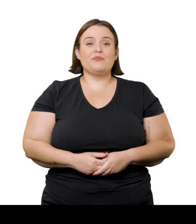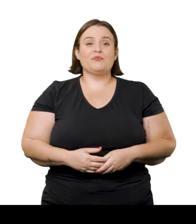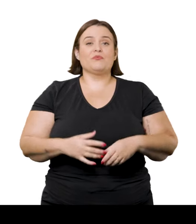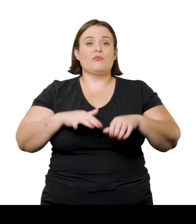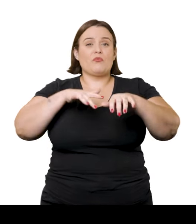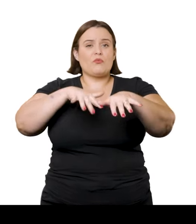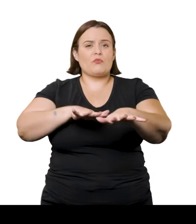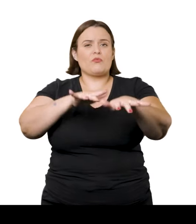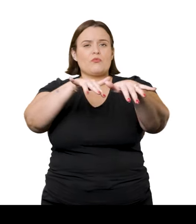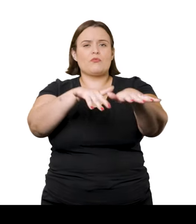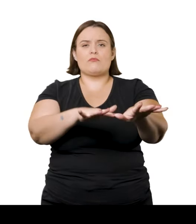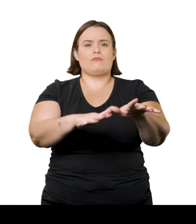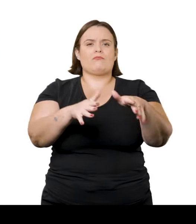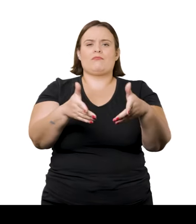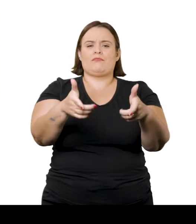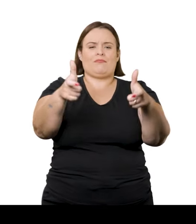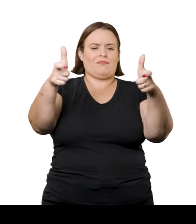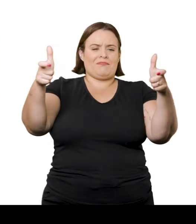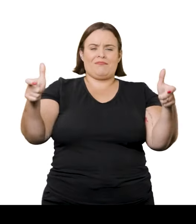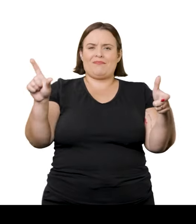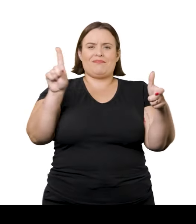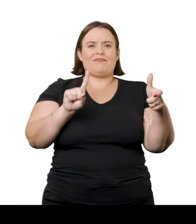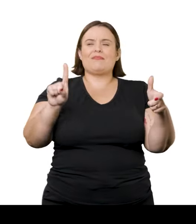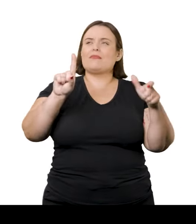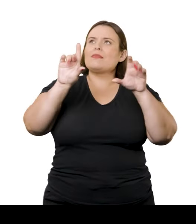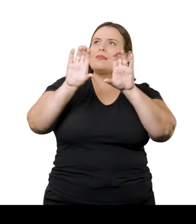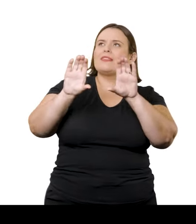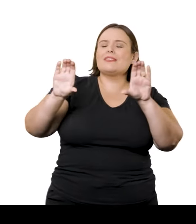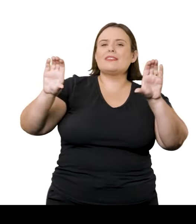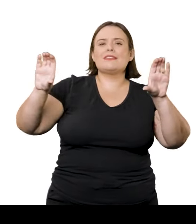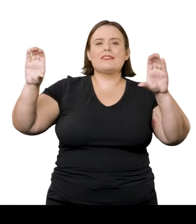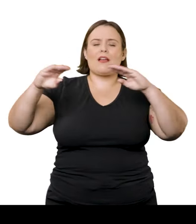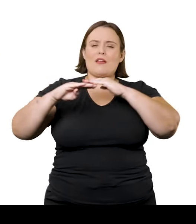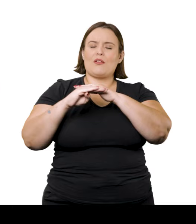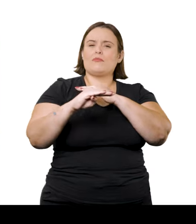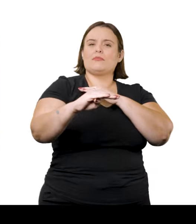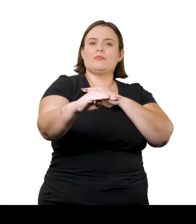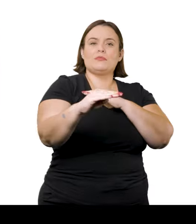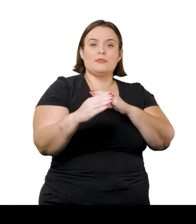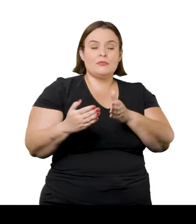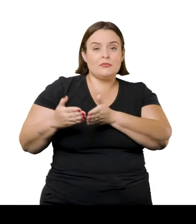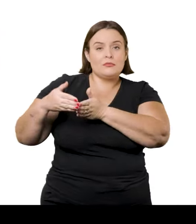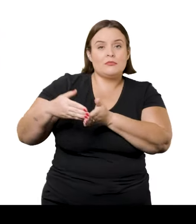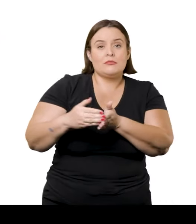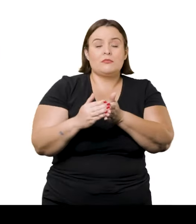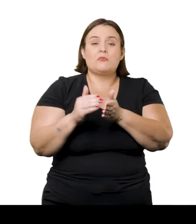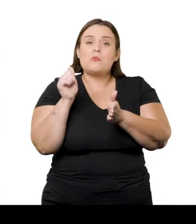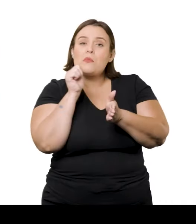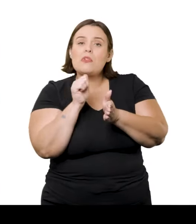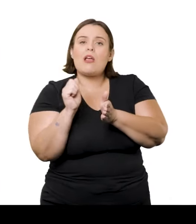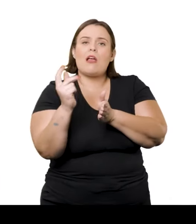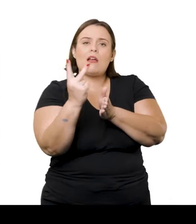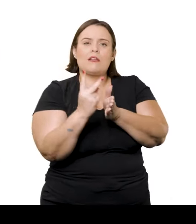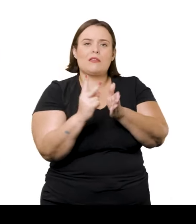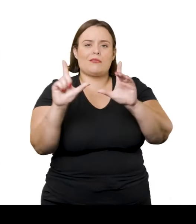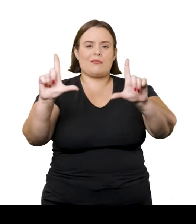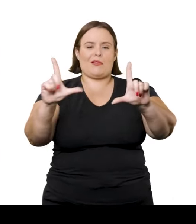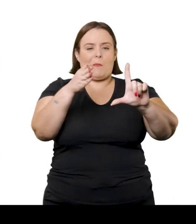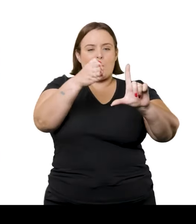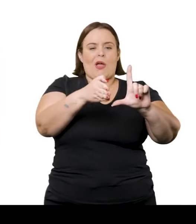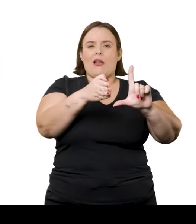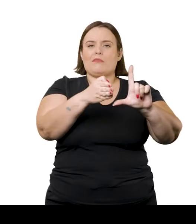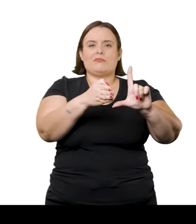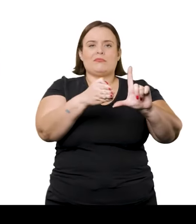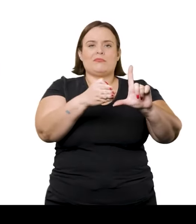está situado no contexto de uma paisagem mais ampla, com o céu e o horizonte. A canoa e as mulheres não aparecem centralizadas na